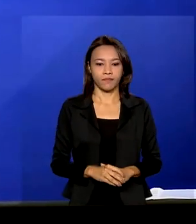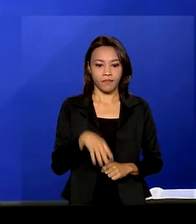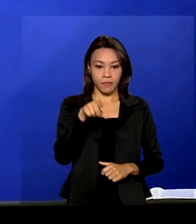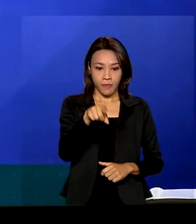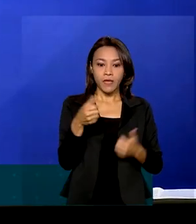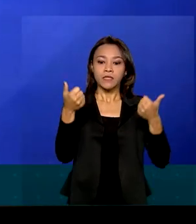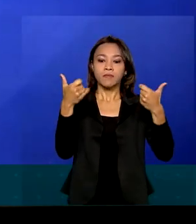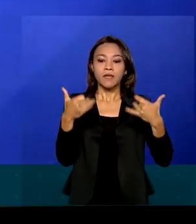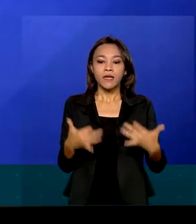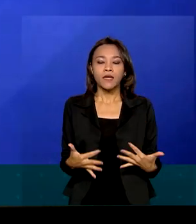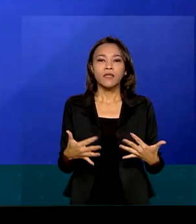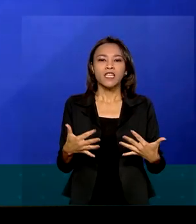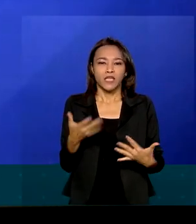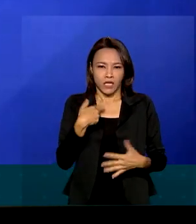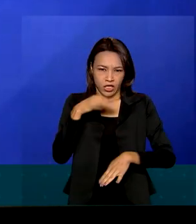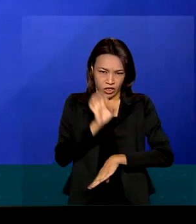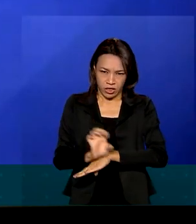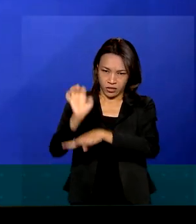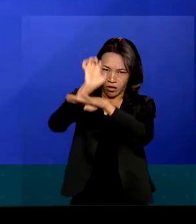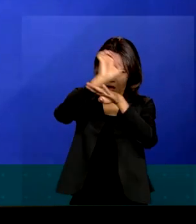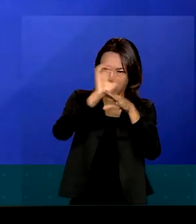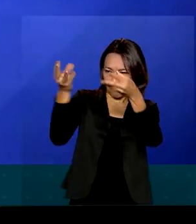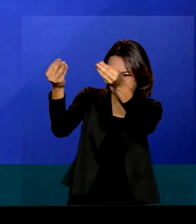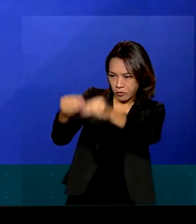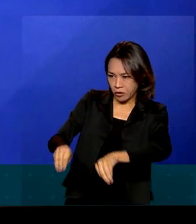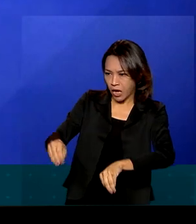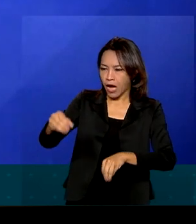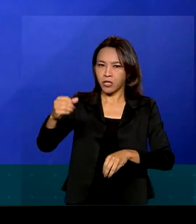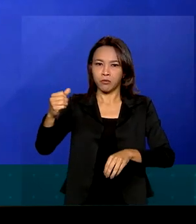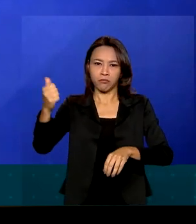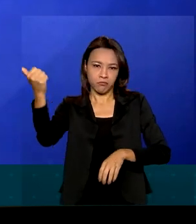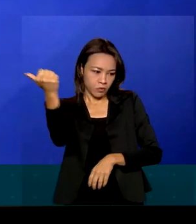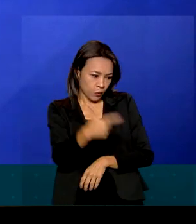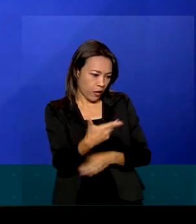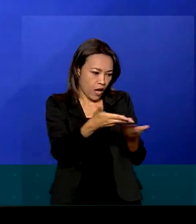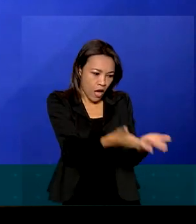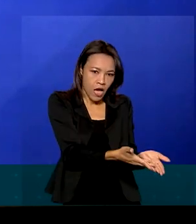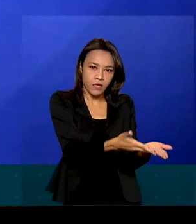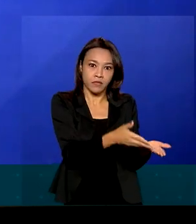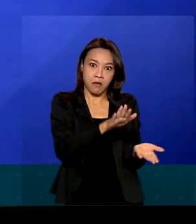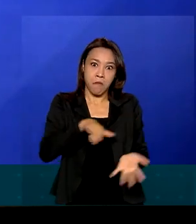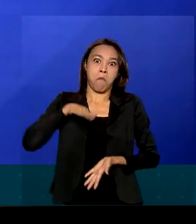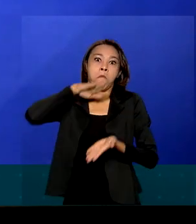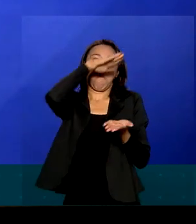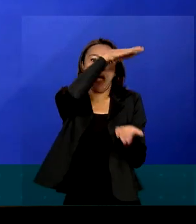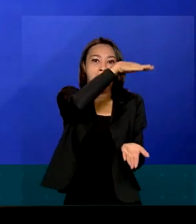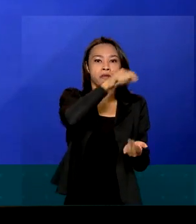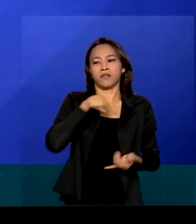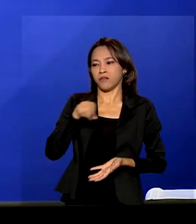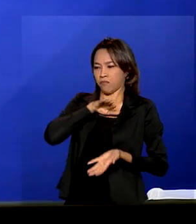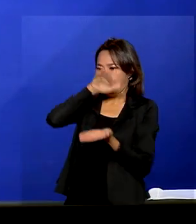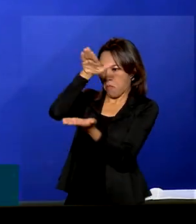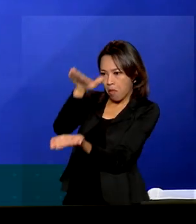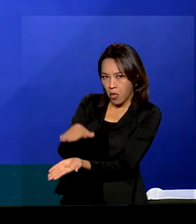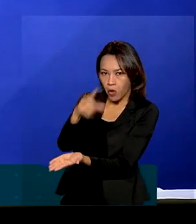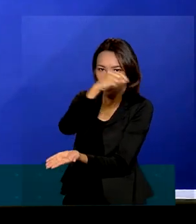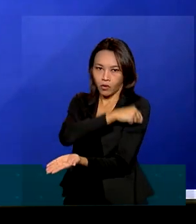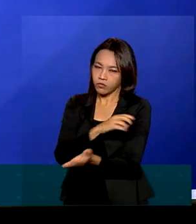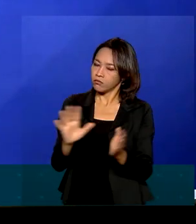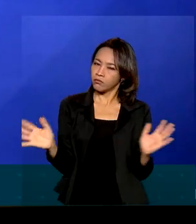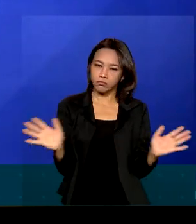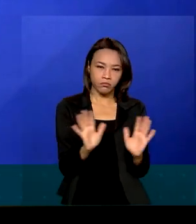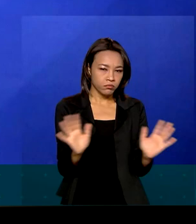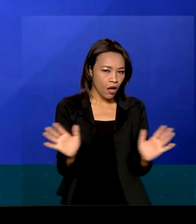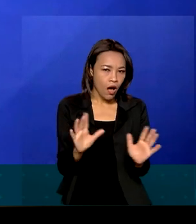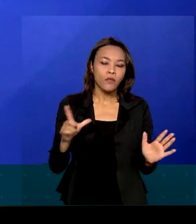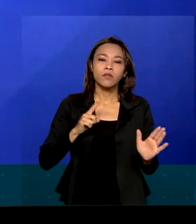falar que o Estado foi prejudicado em detrimento de outro, se mandou menos dose para um ou mandou menos dose para outro. Não, ele é sempre feito com uma lógica,